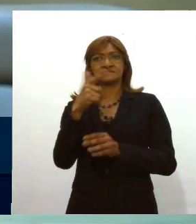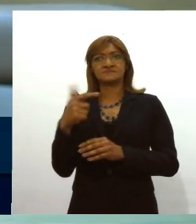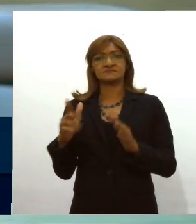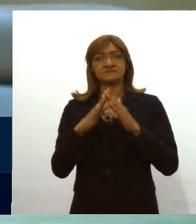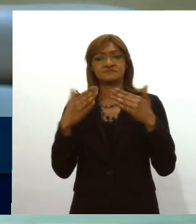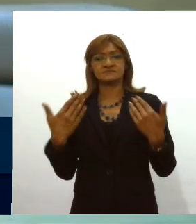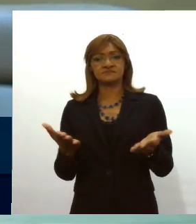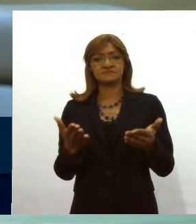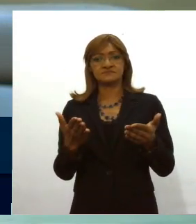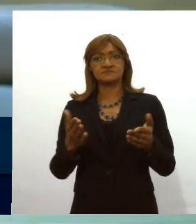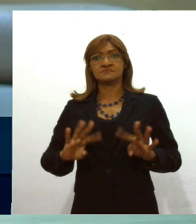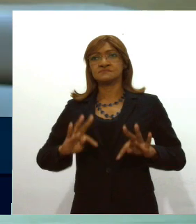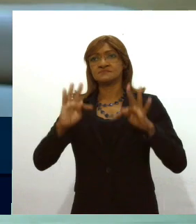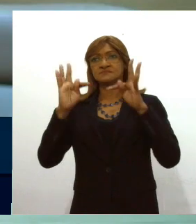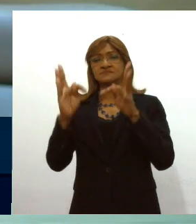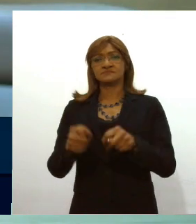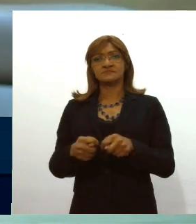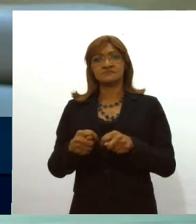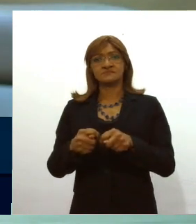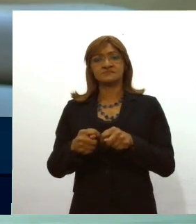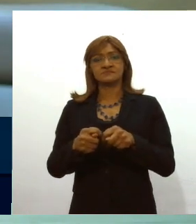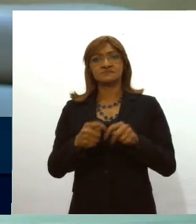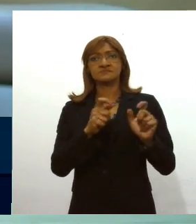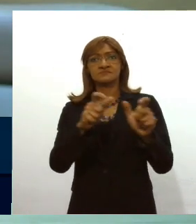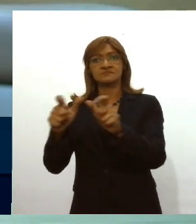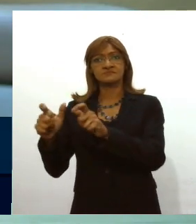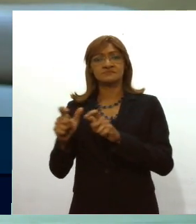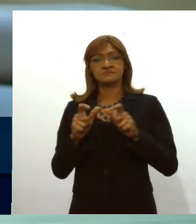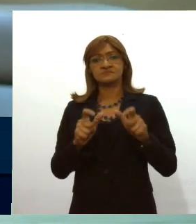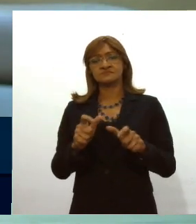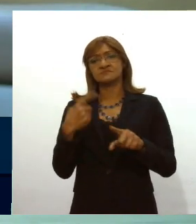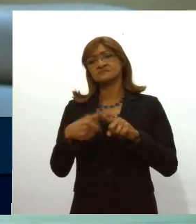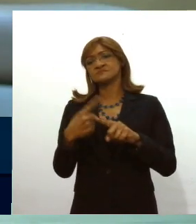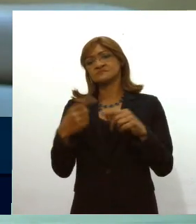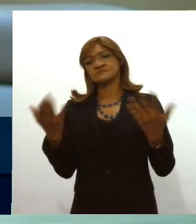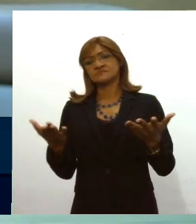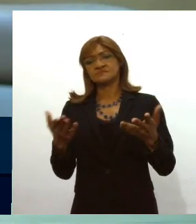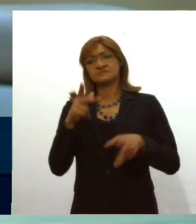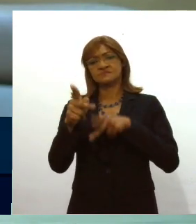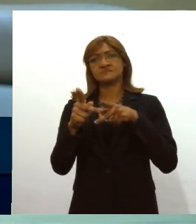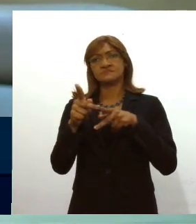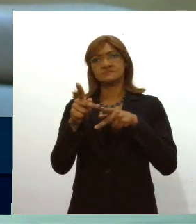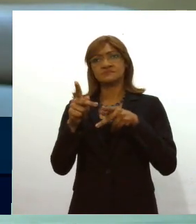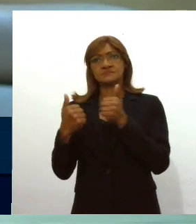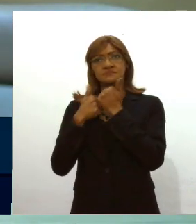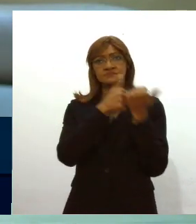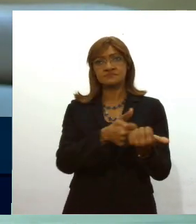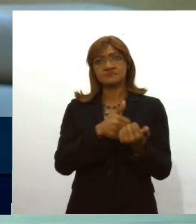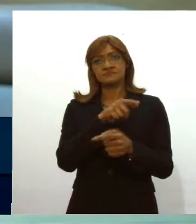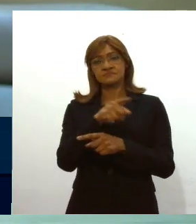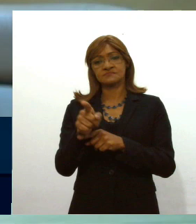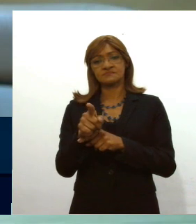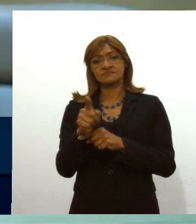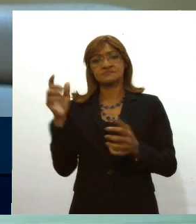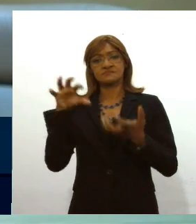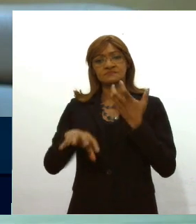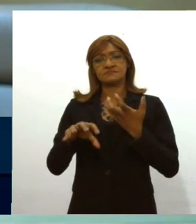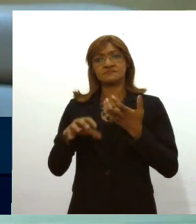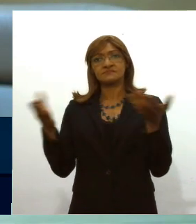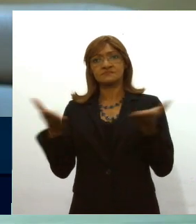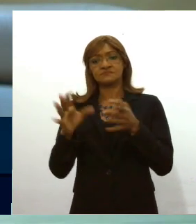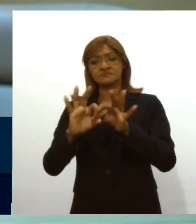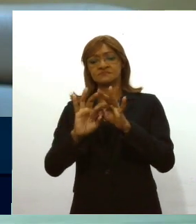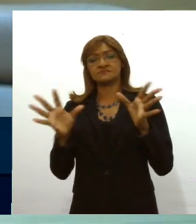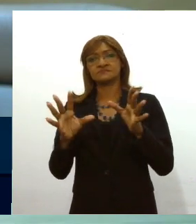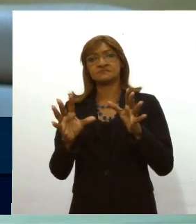precisa ser em todos os campos. Por que será que os mesmos que defendem isso no Congresso Nacional quer liberar